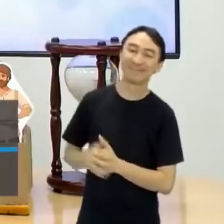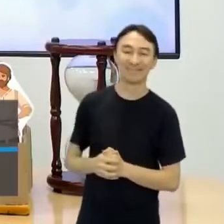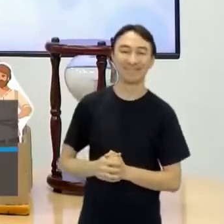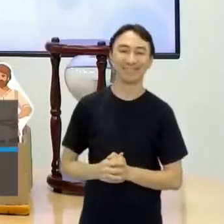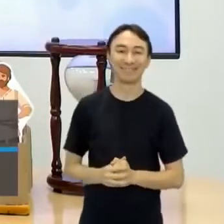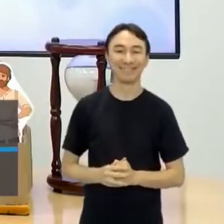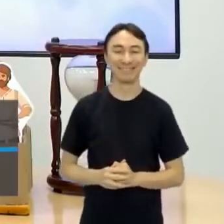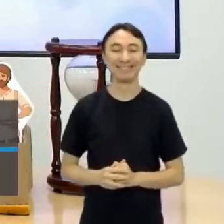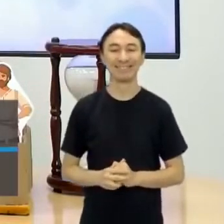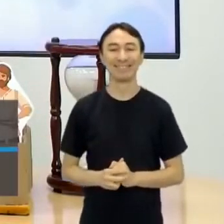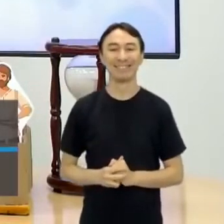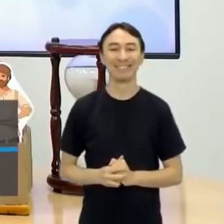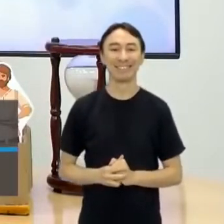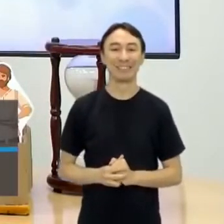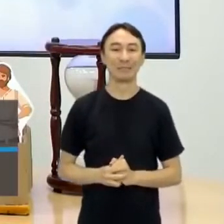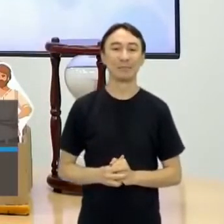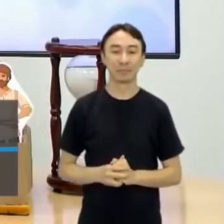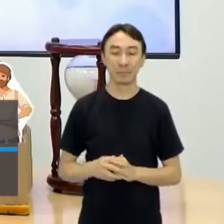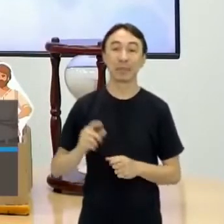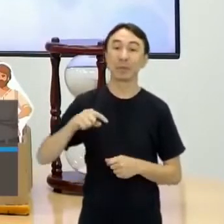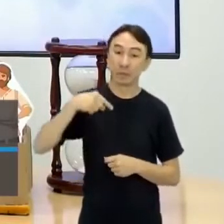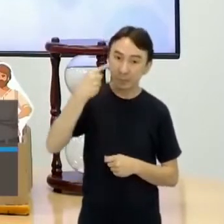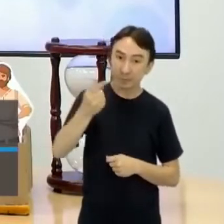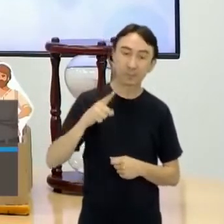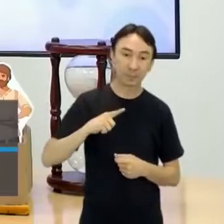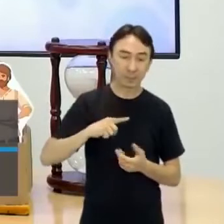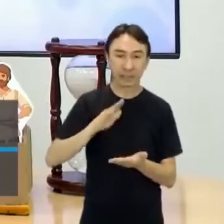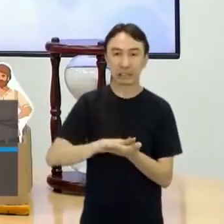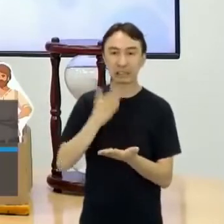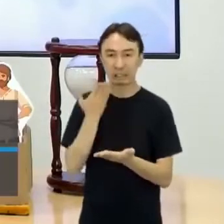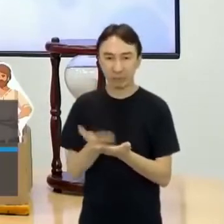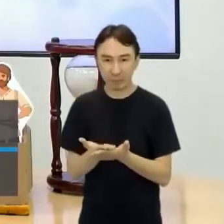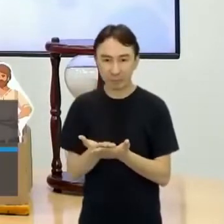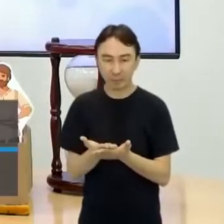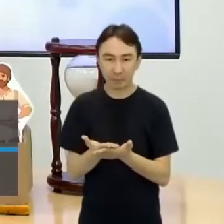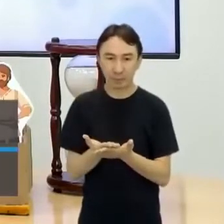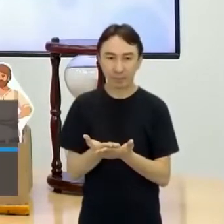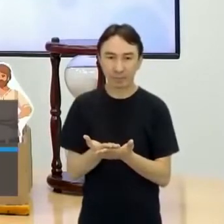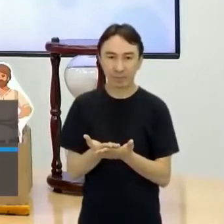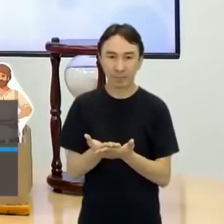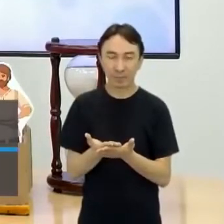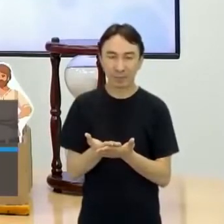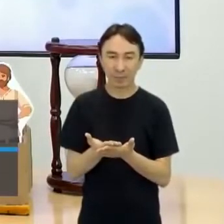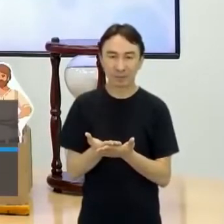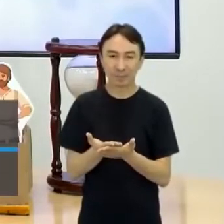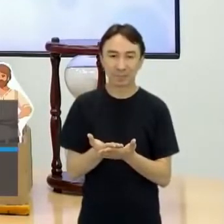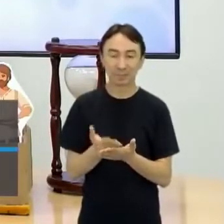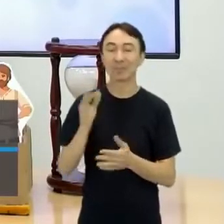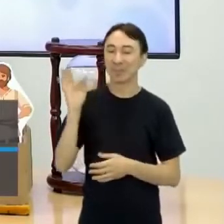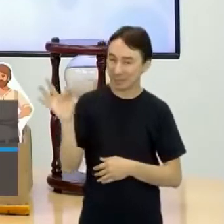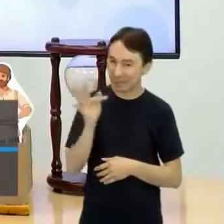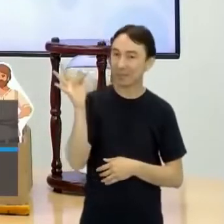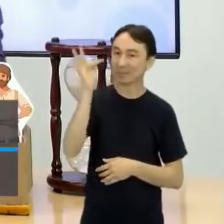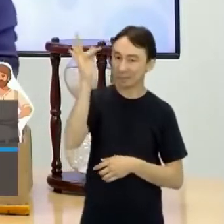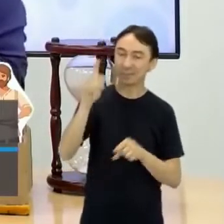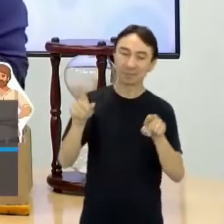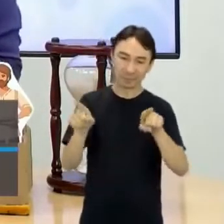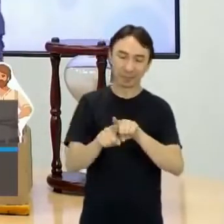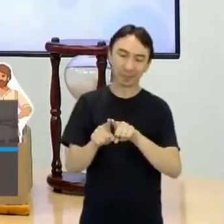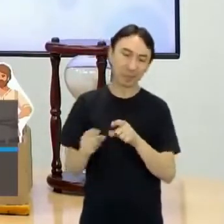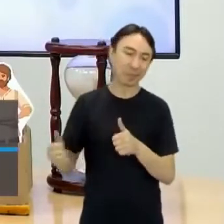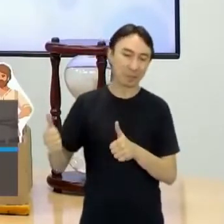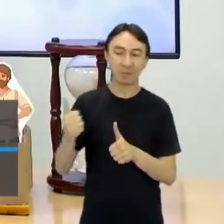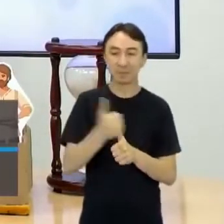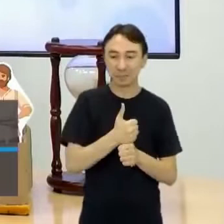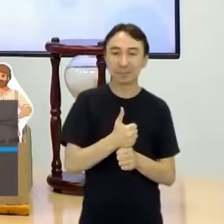Bom dia, querido. E na sequência é o Hélder e a Flávia. Na sequência teremos a